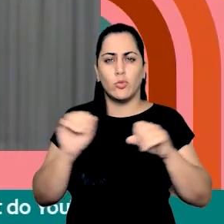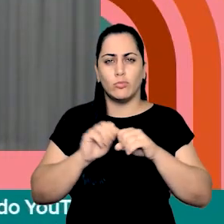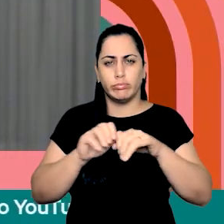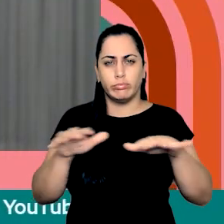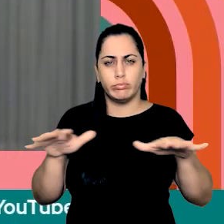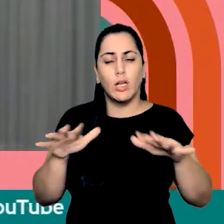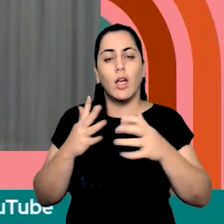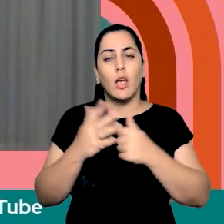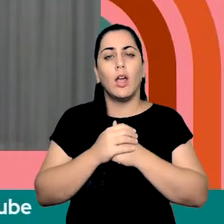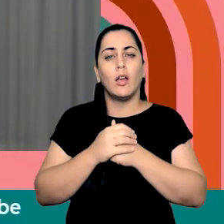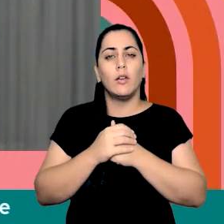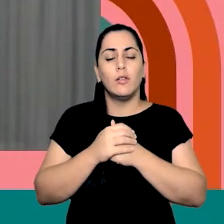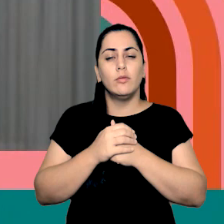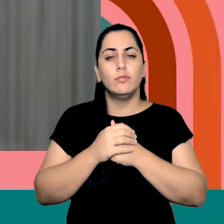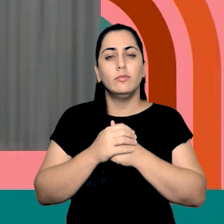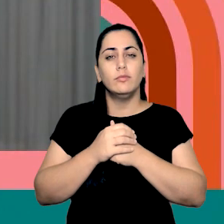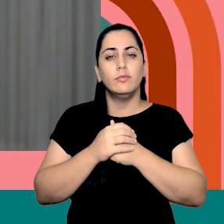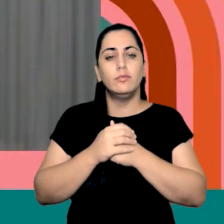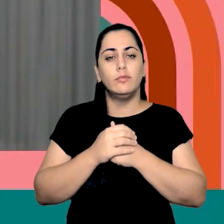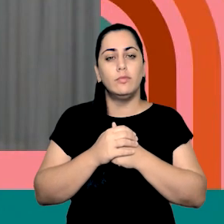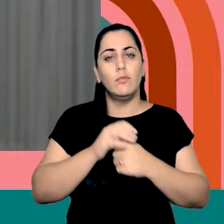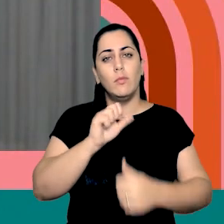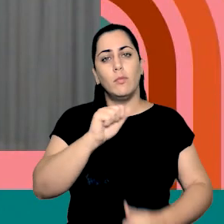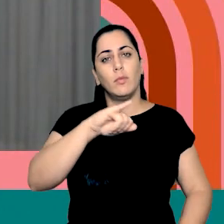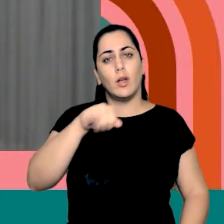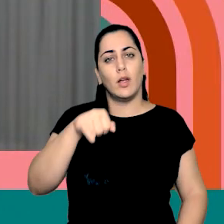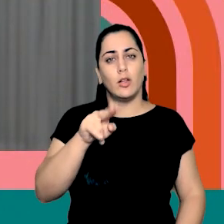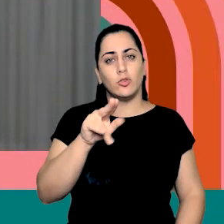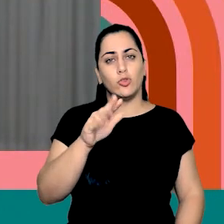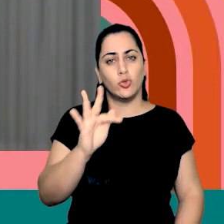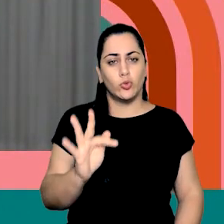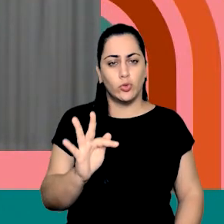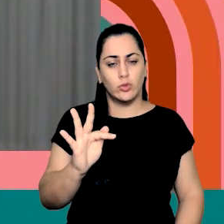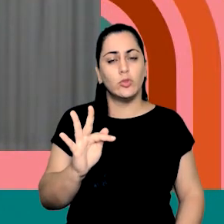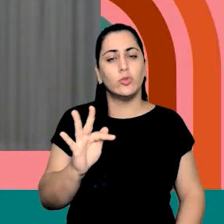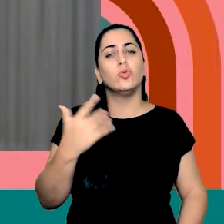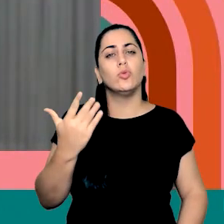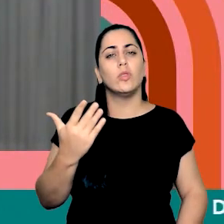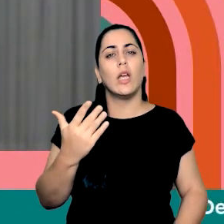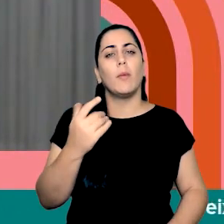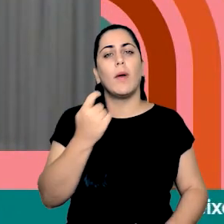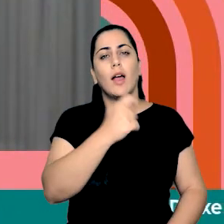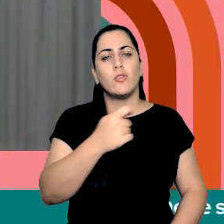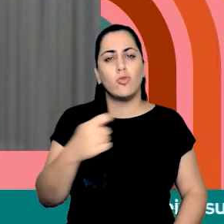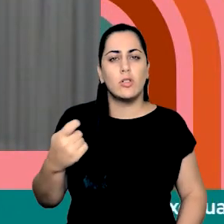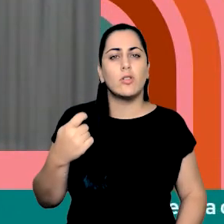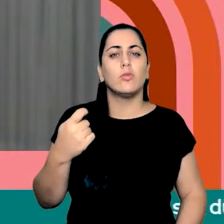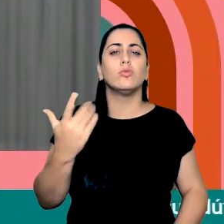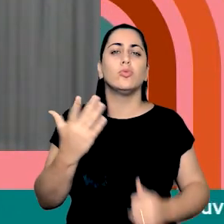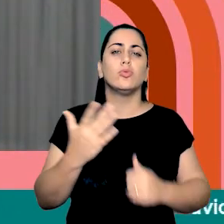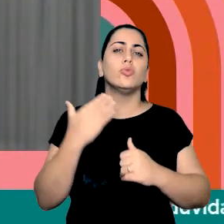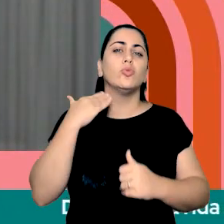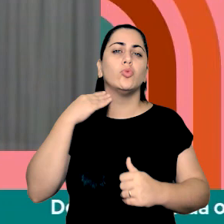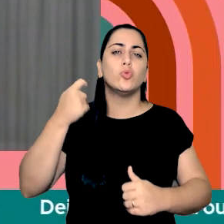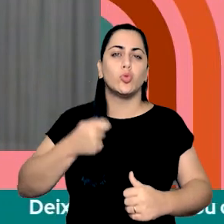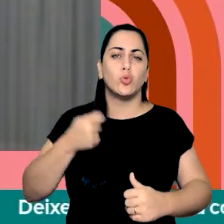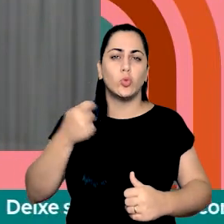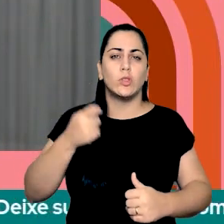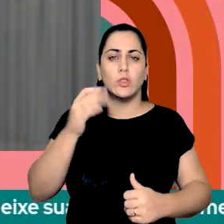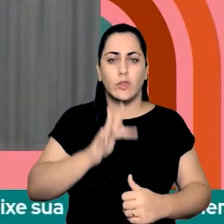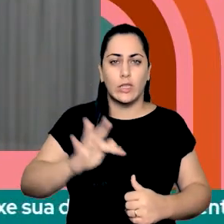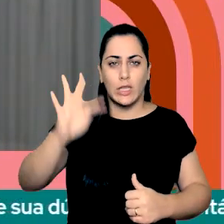recentemente, que foi feita pela AJUF, que é a Associação dos Juízes Federais com a Universidade de Oxford na Inglaterra,